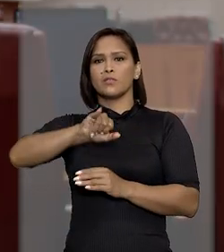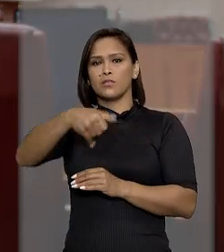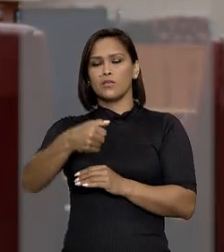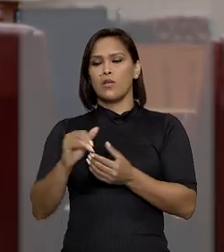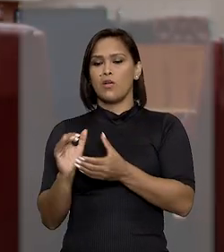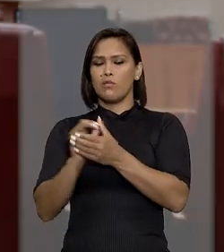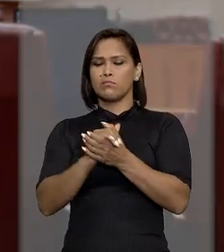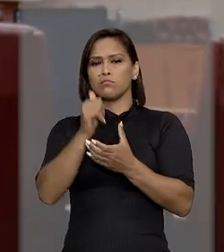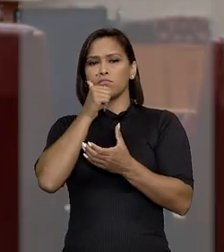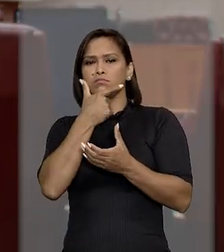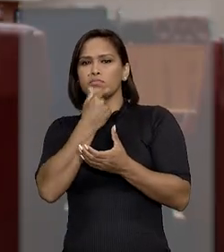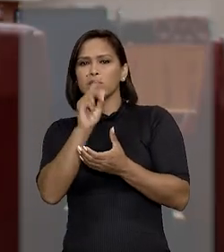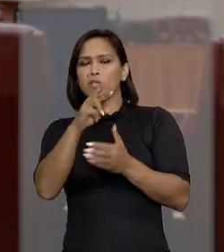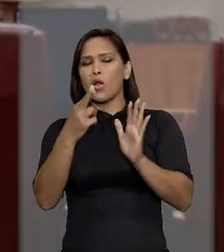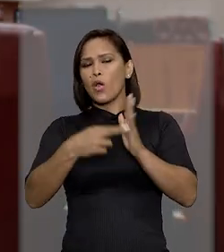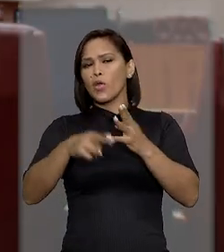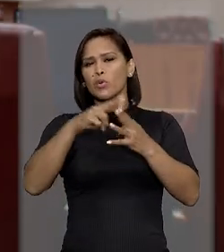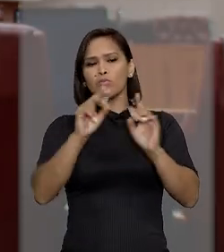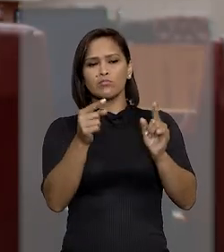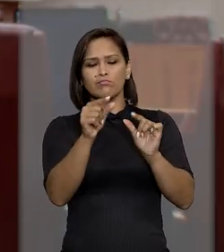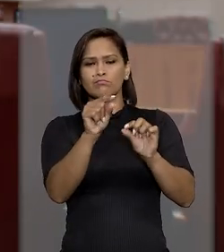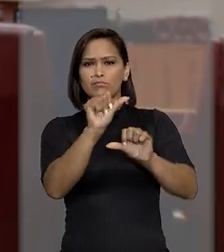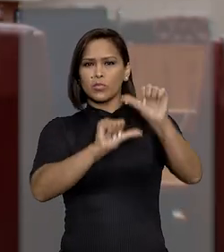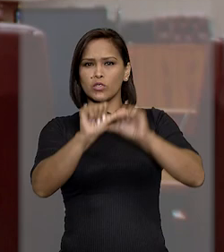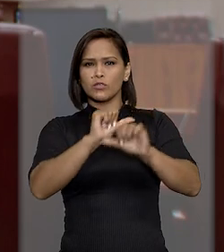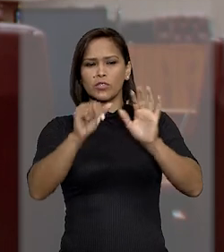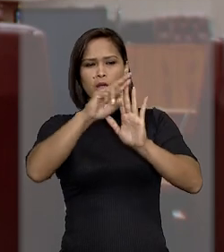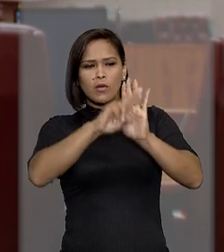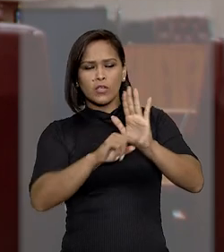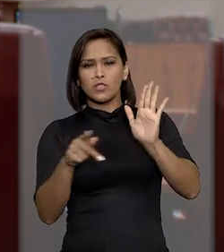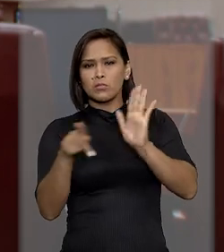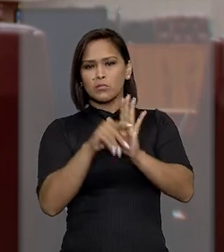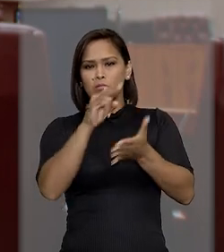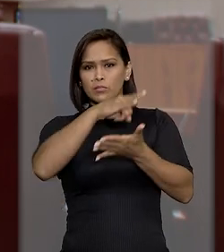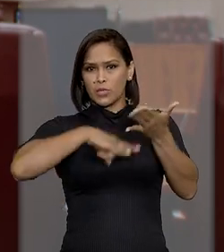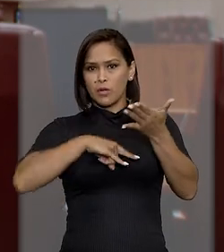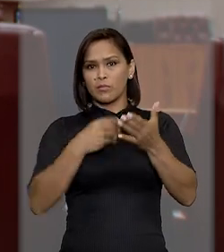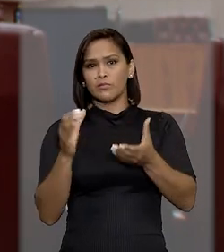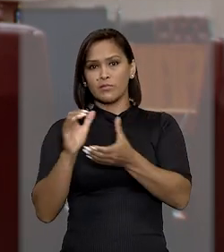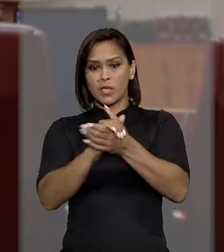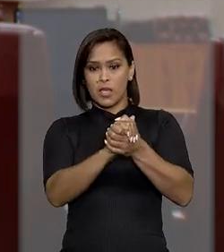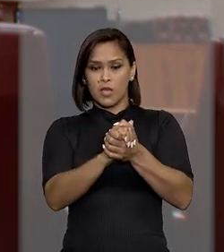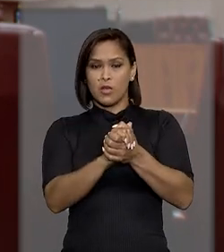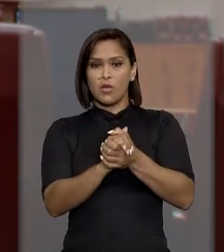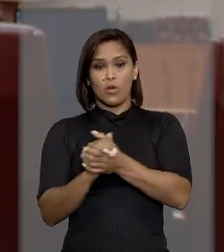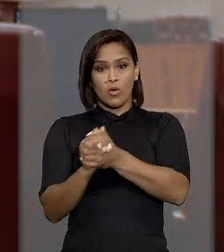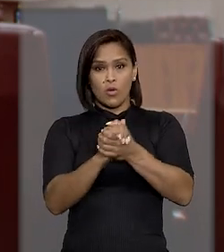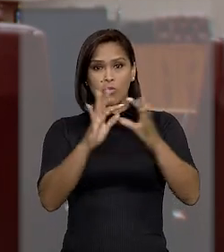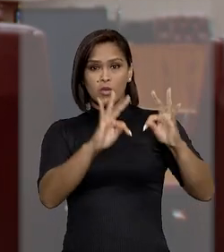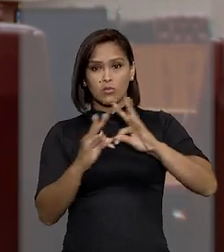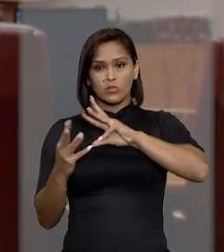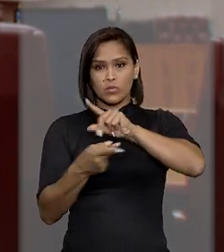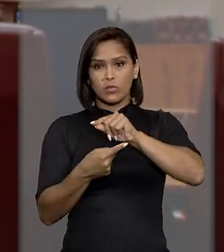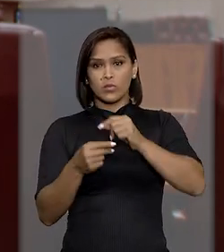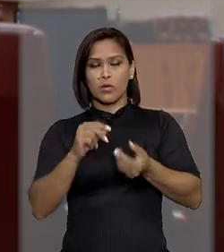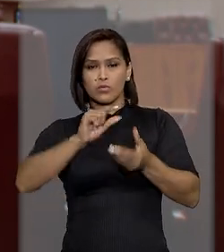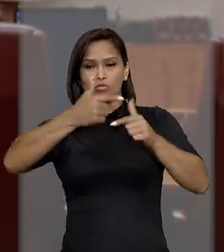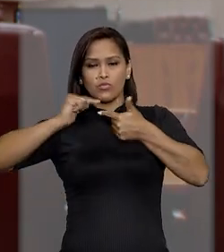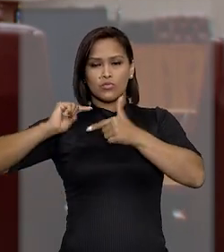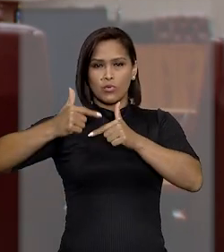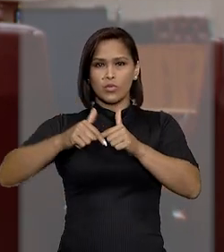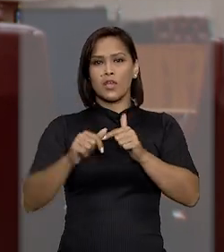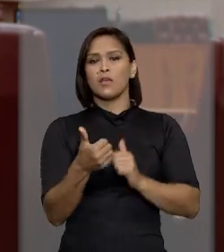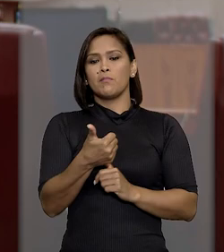chegou ao STJ, um casal interpôs recurso para modificar o atual regime do casamento para o de comunhão universal de bens.